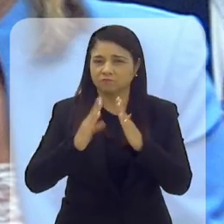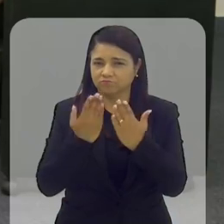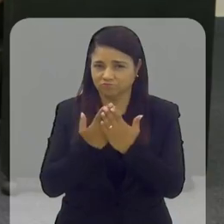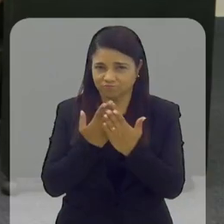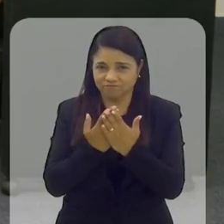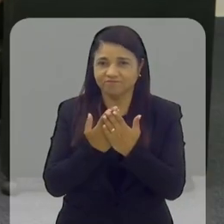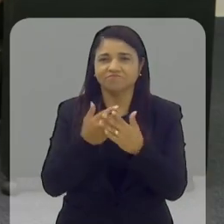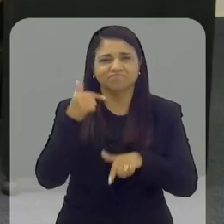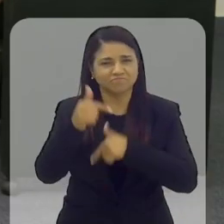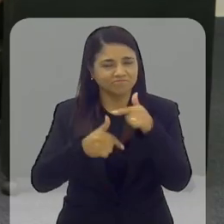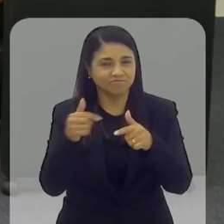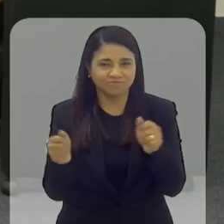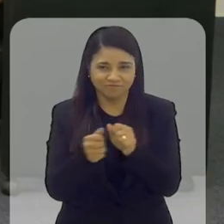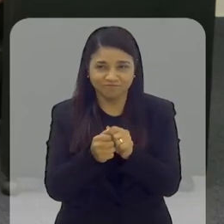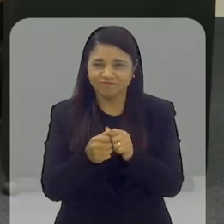sim.